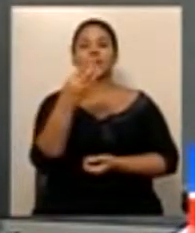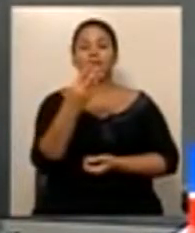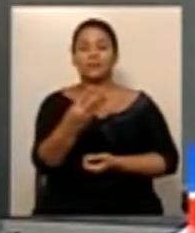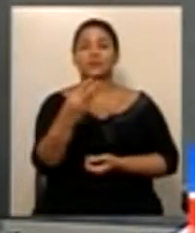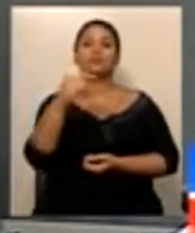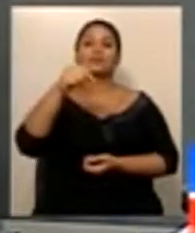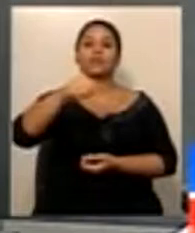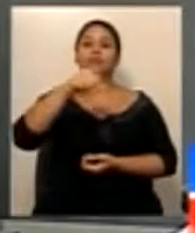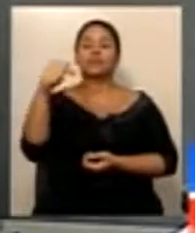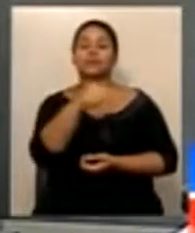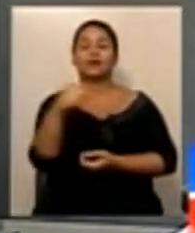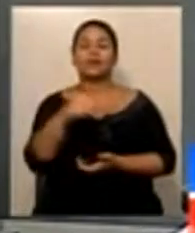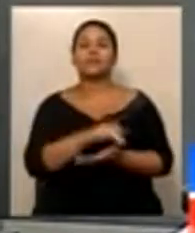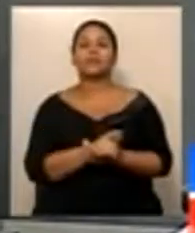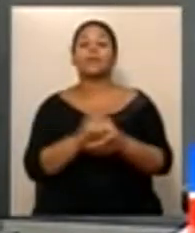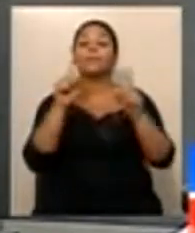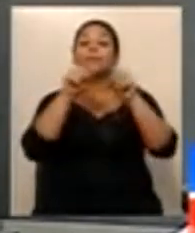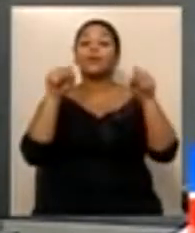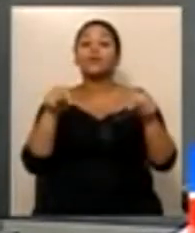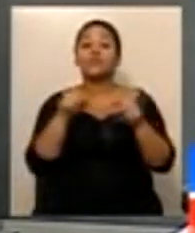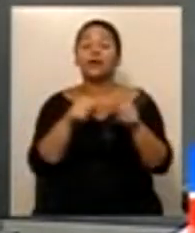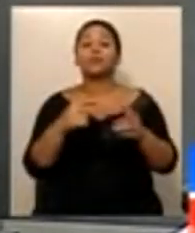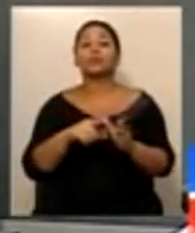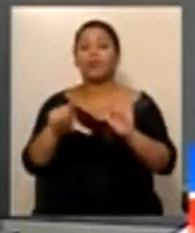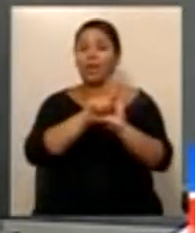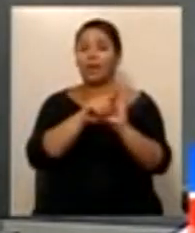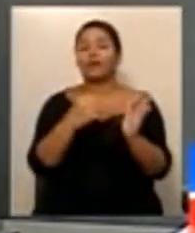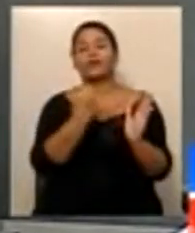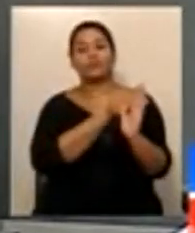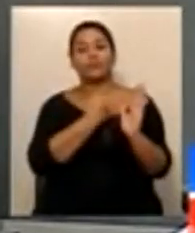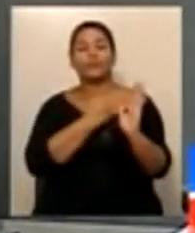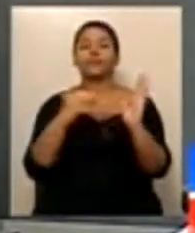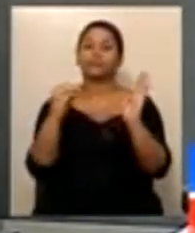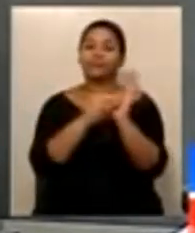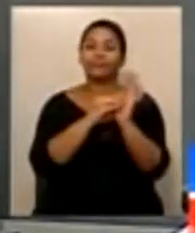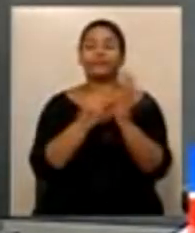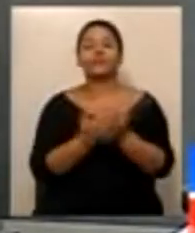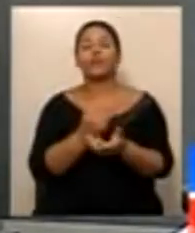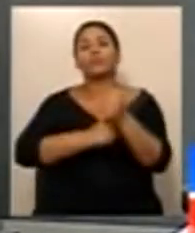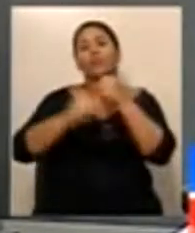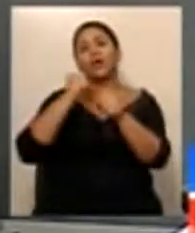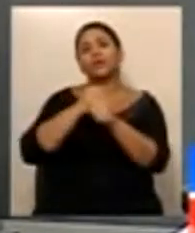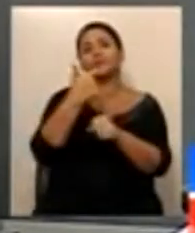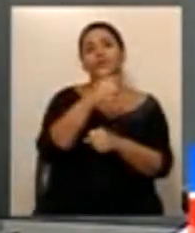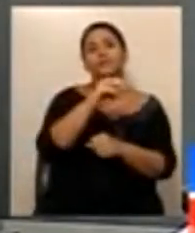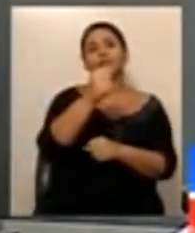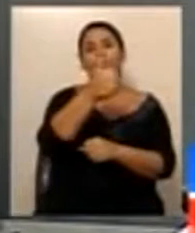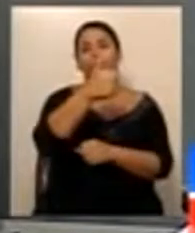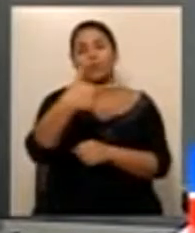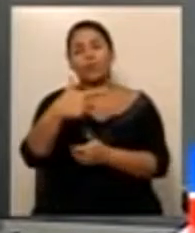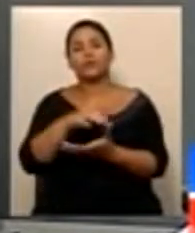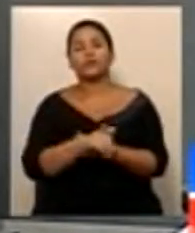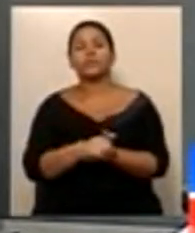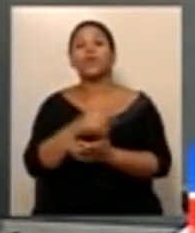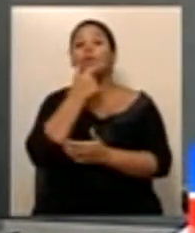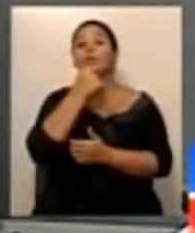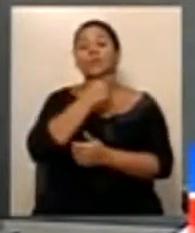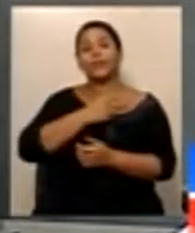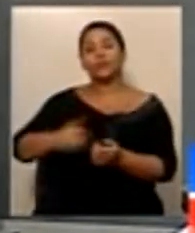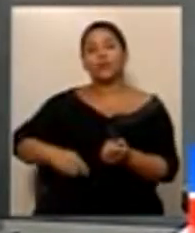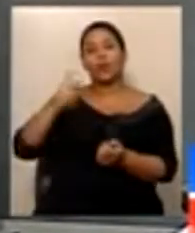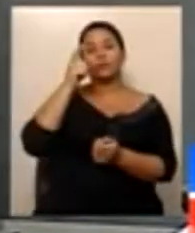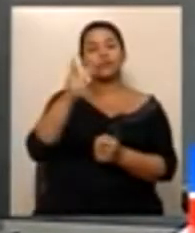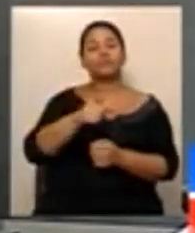total ao projeto de lei número 376, barra 2012, de autoria, Sr. Deputado João José